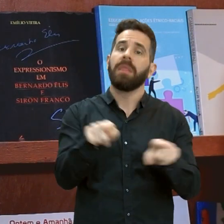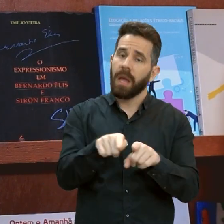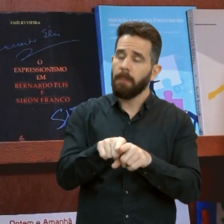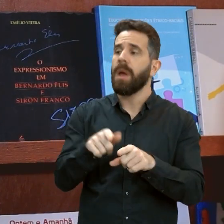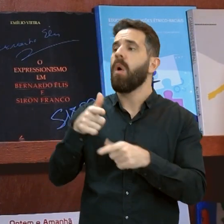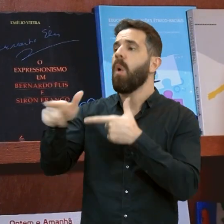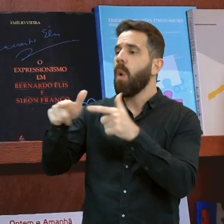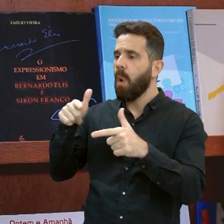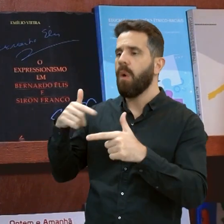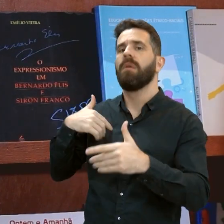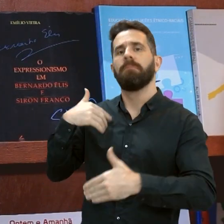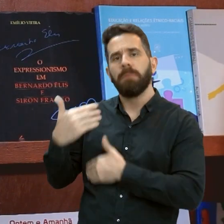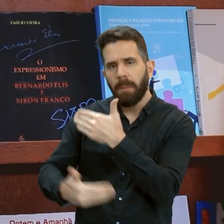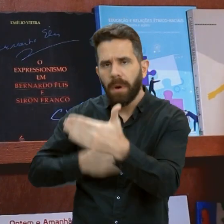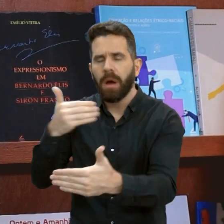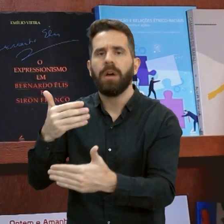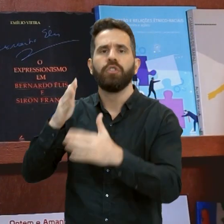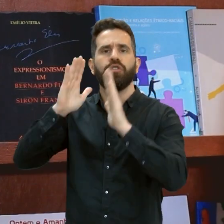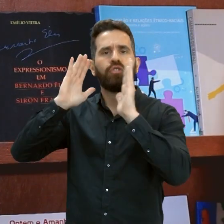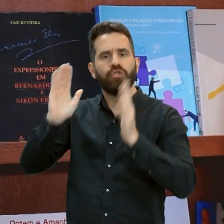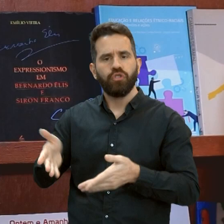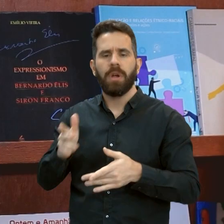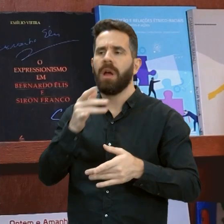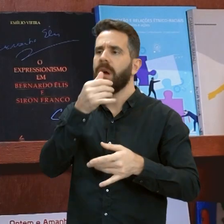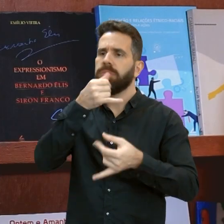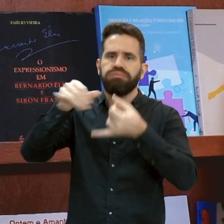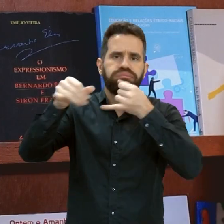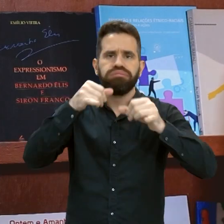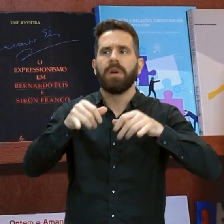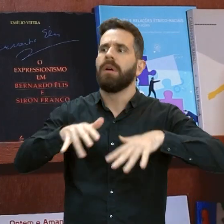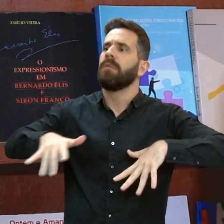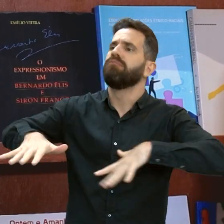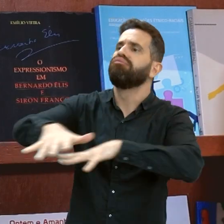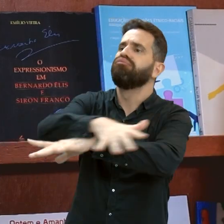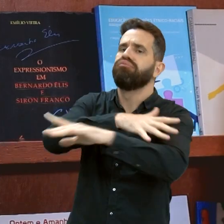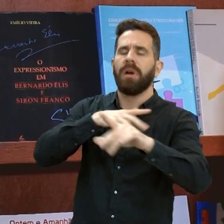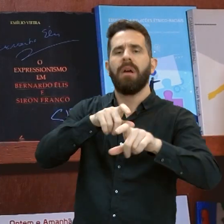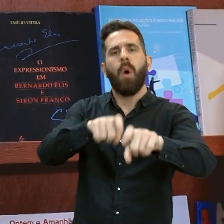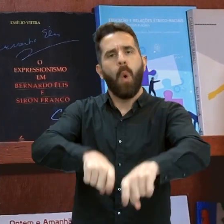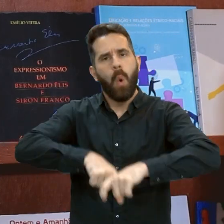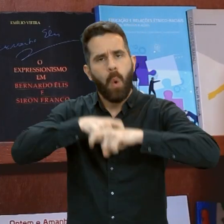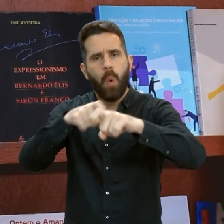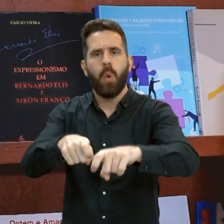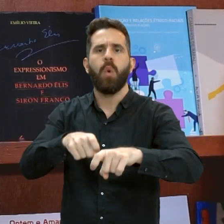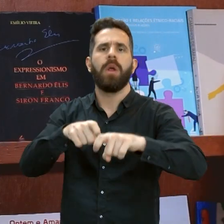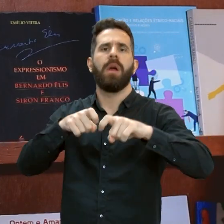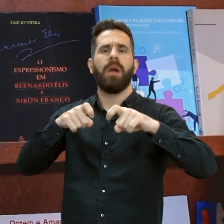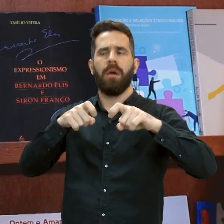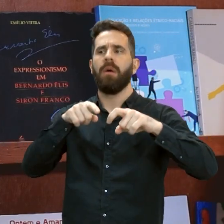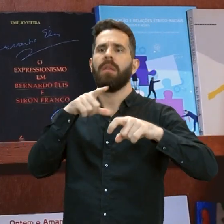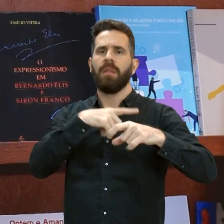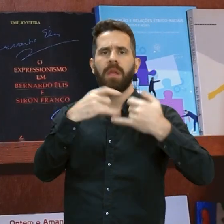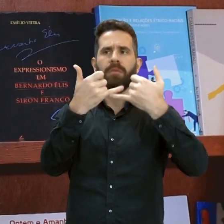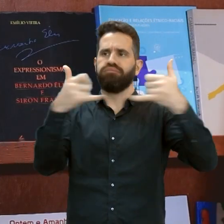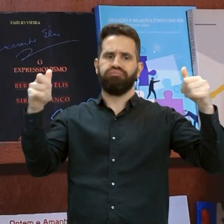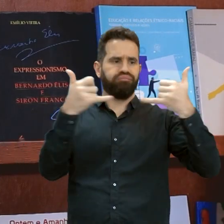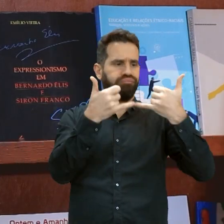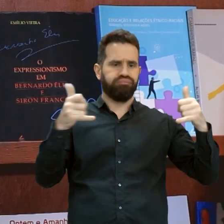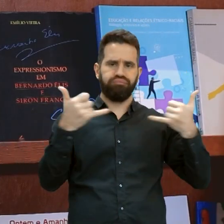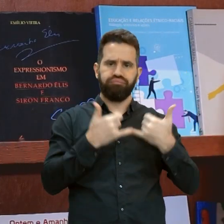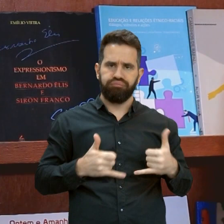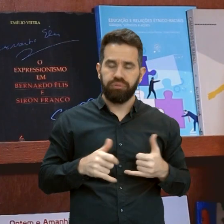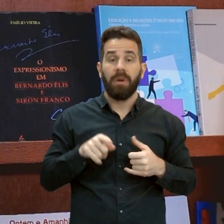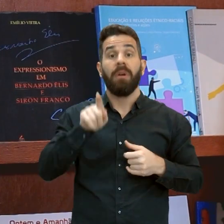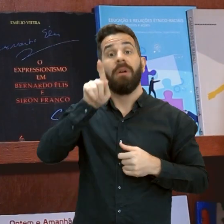de crescimento da eletrificação rural no estado de Goiás, Brasília, nova Brasília de 1960.